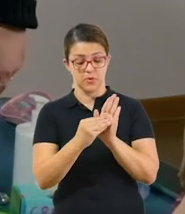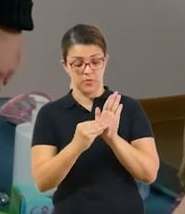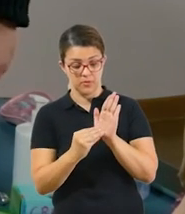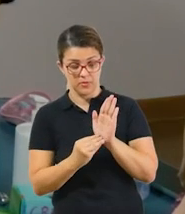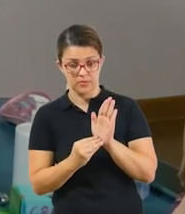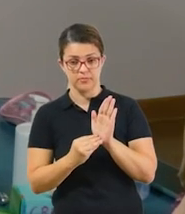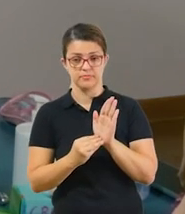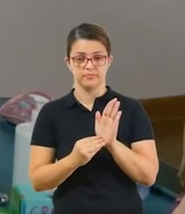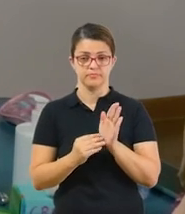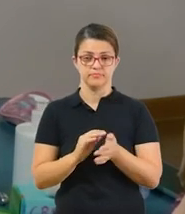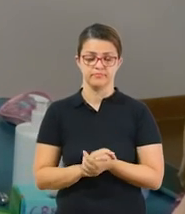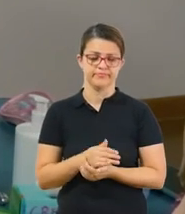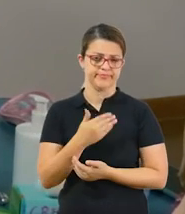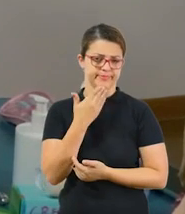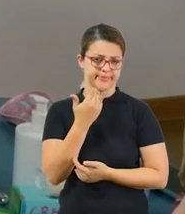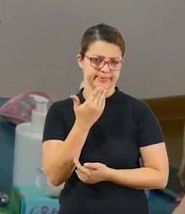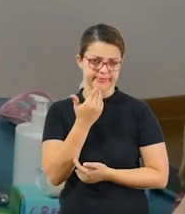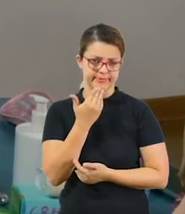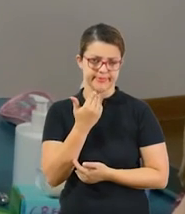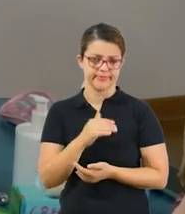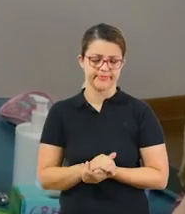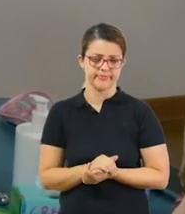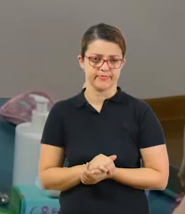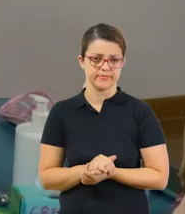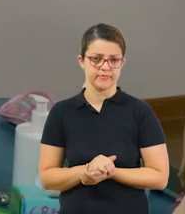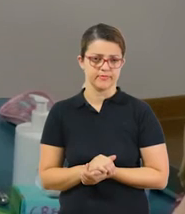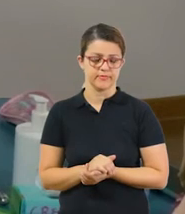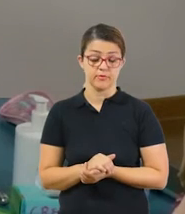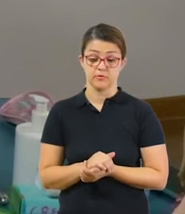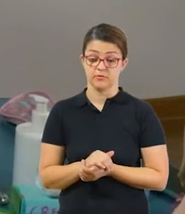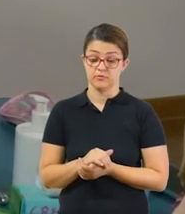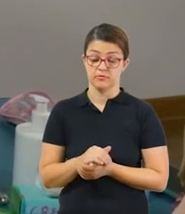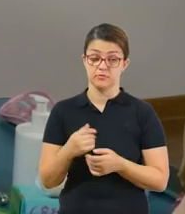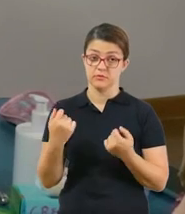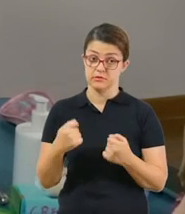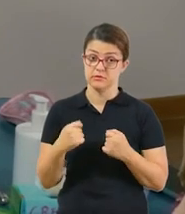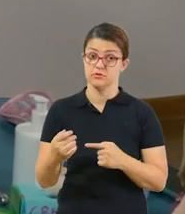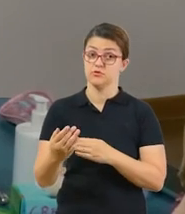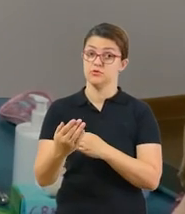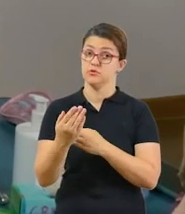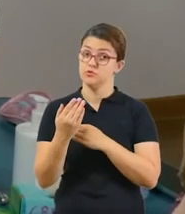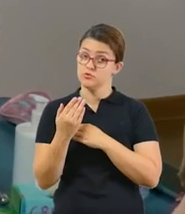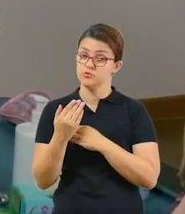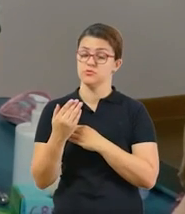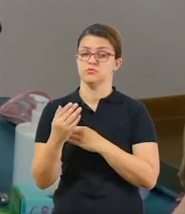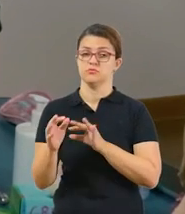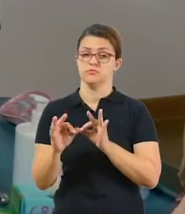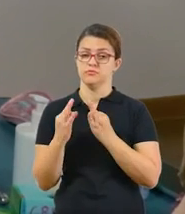Tá bom? É uma atividade muito fácil e você tem que fazer com a ajuda de um adulto em sua casa.